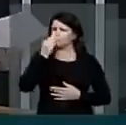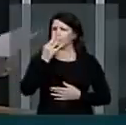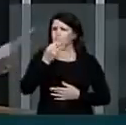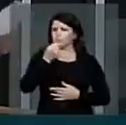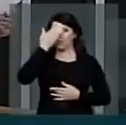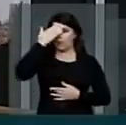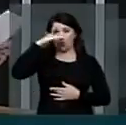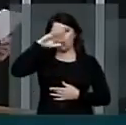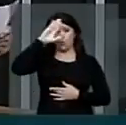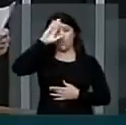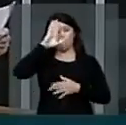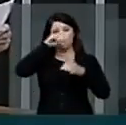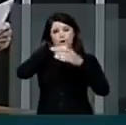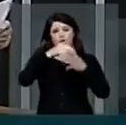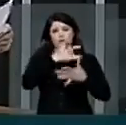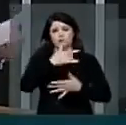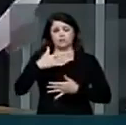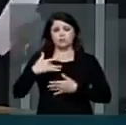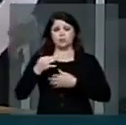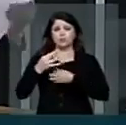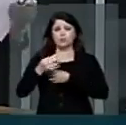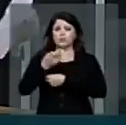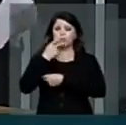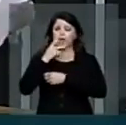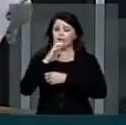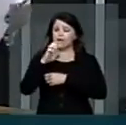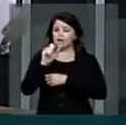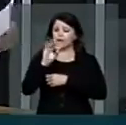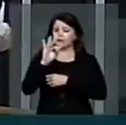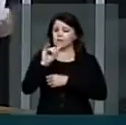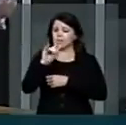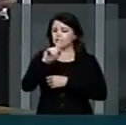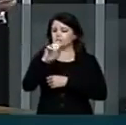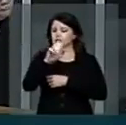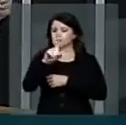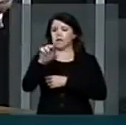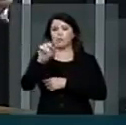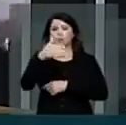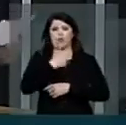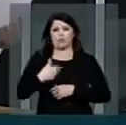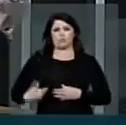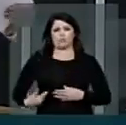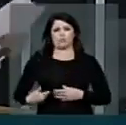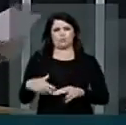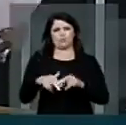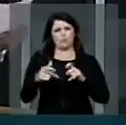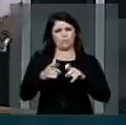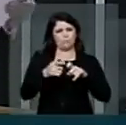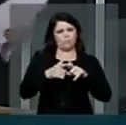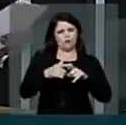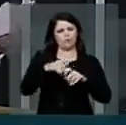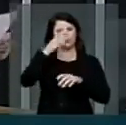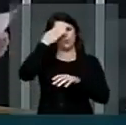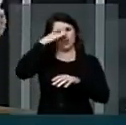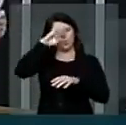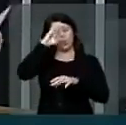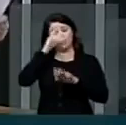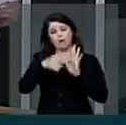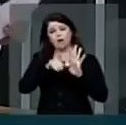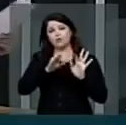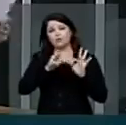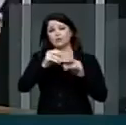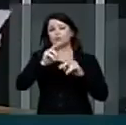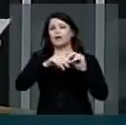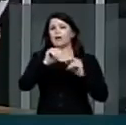Cuba o setor de saúde é estatizado. Os médicos em Cuba são, antes de tudo,